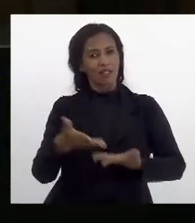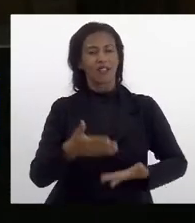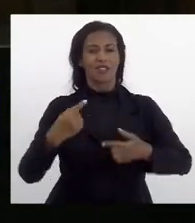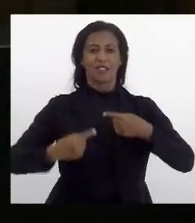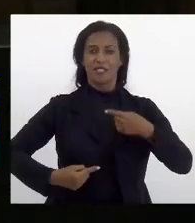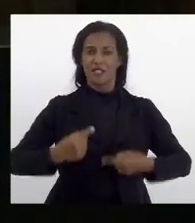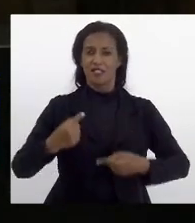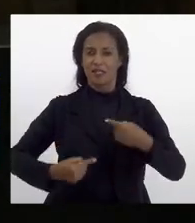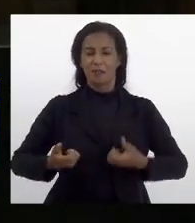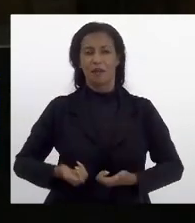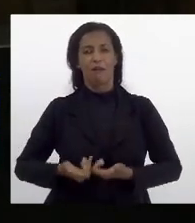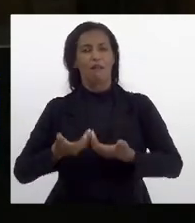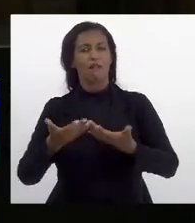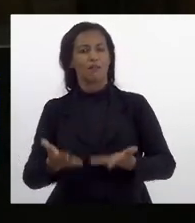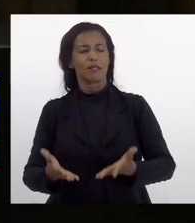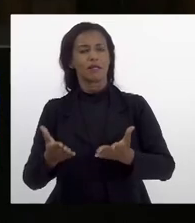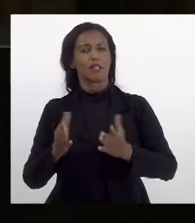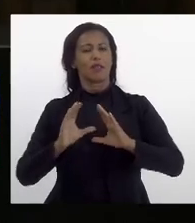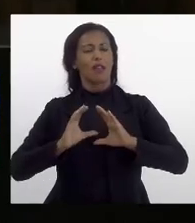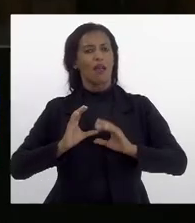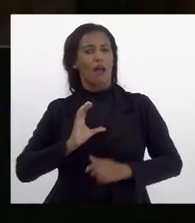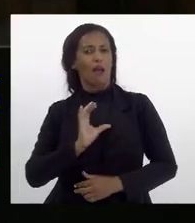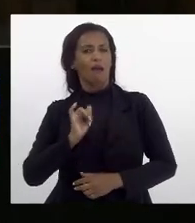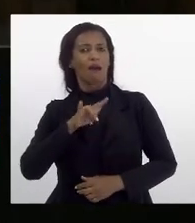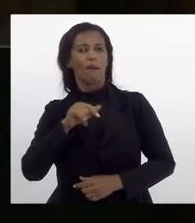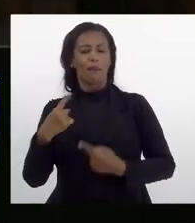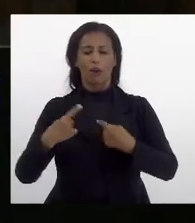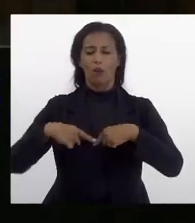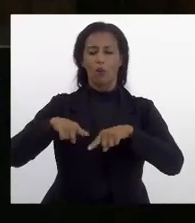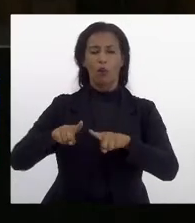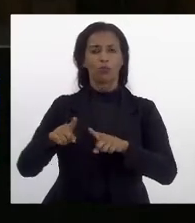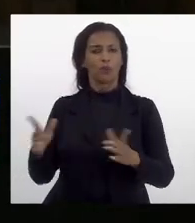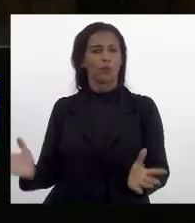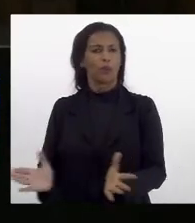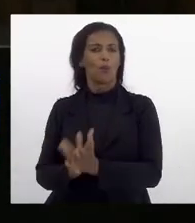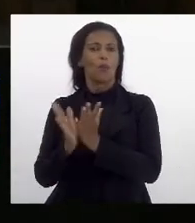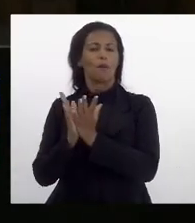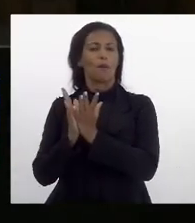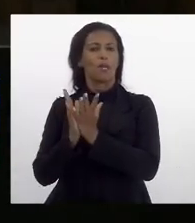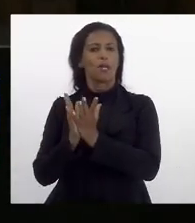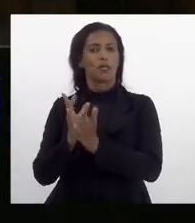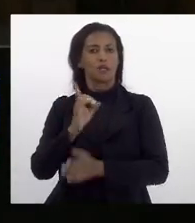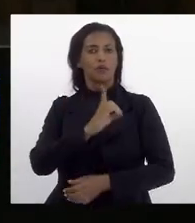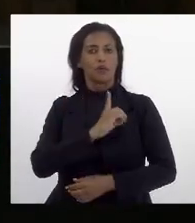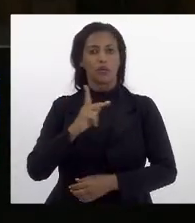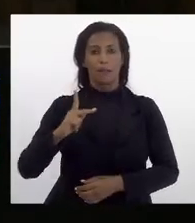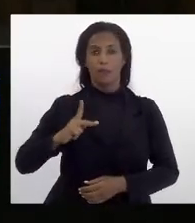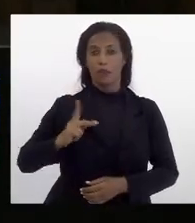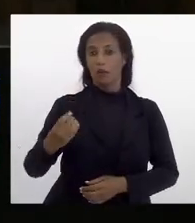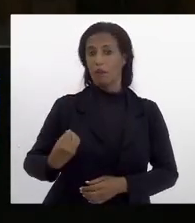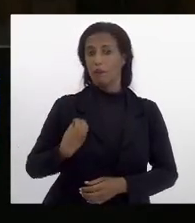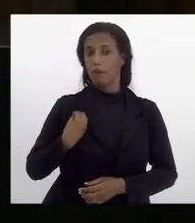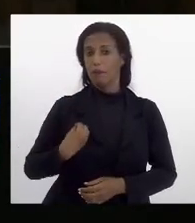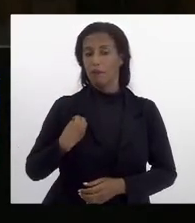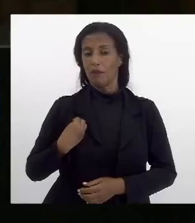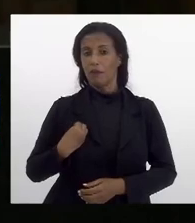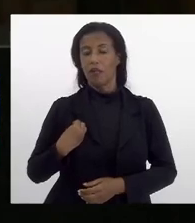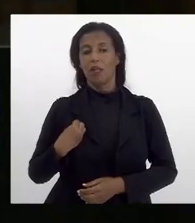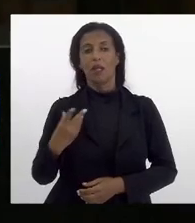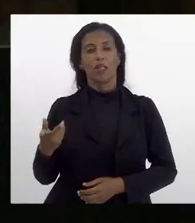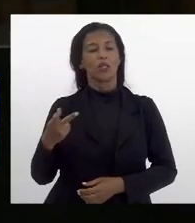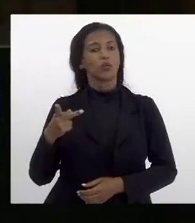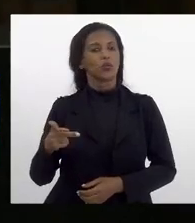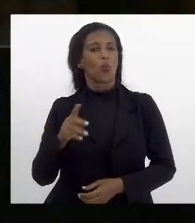debate lançaram a campanha contra a pobreza menstrual na defensoria pública com a presença do ouvidor